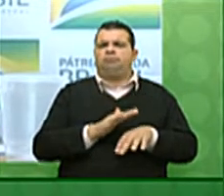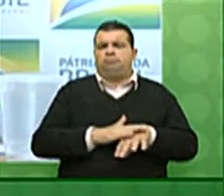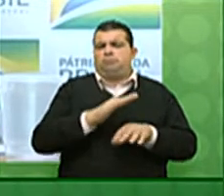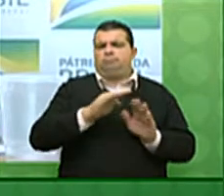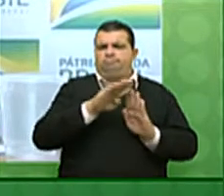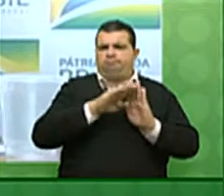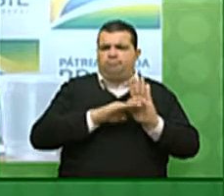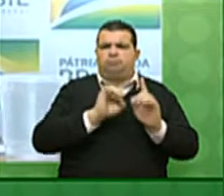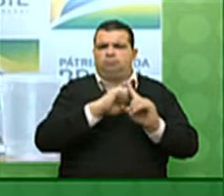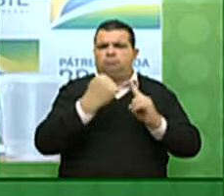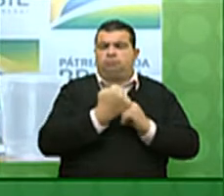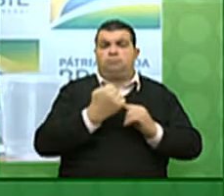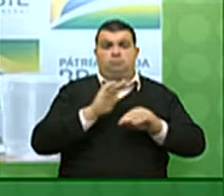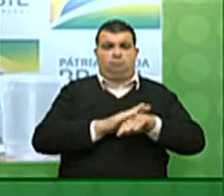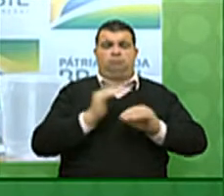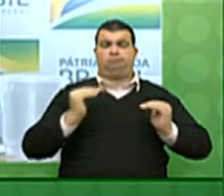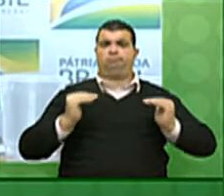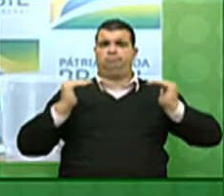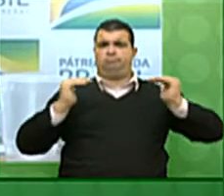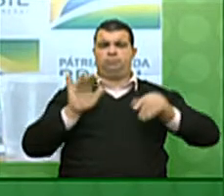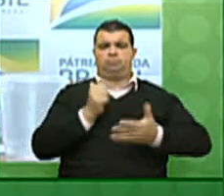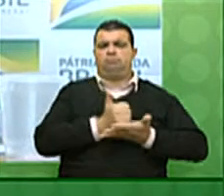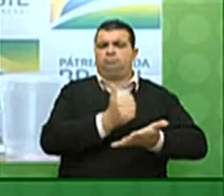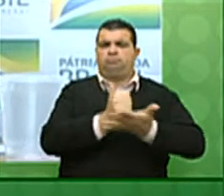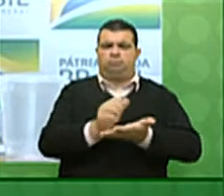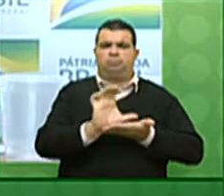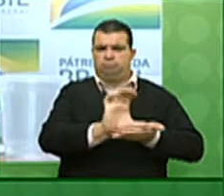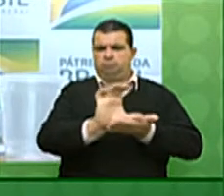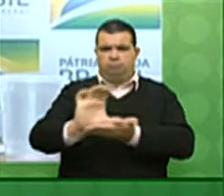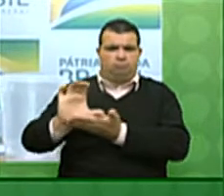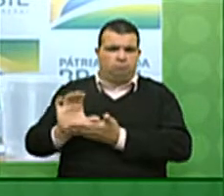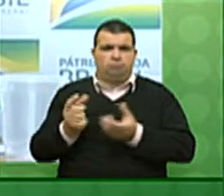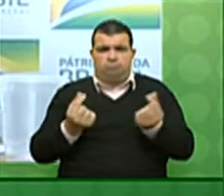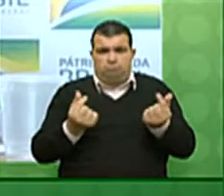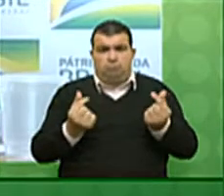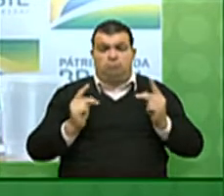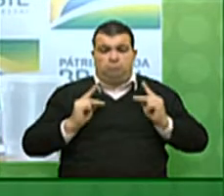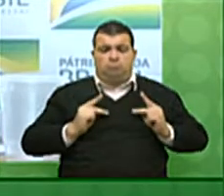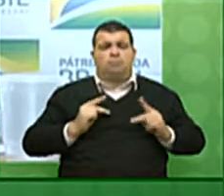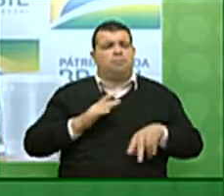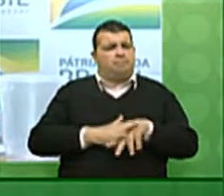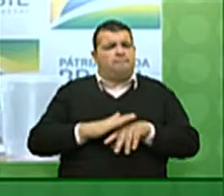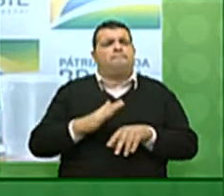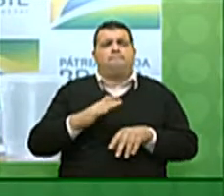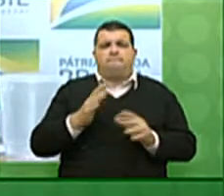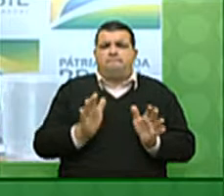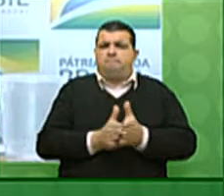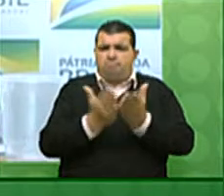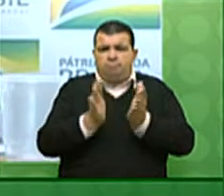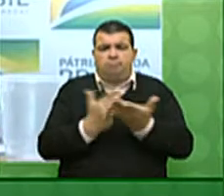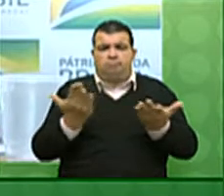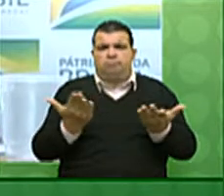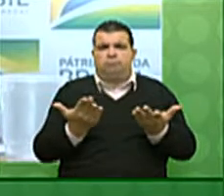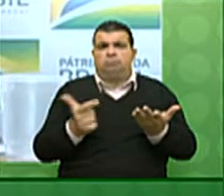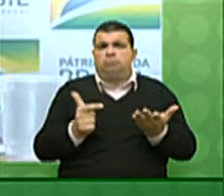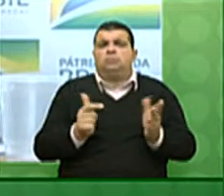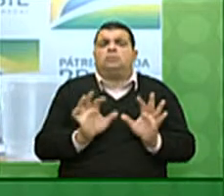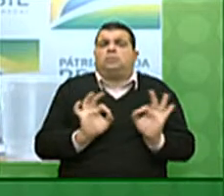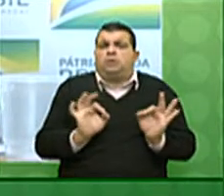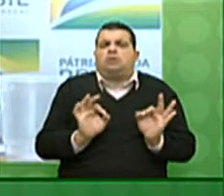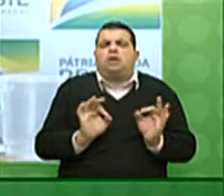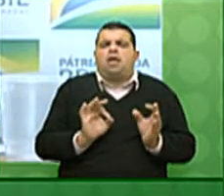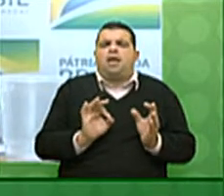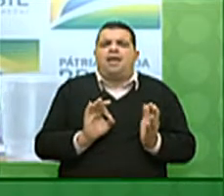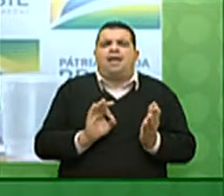programa social que privilegie a distribuição de recursos a quem precisa sem comprometer a boa